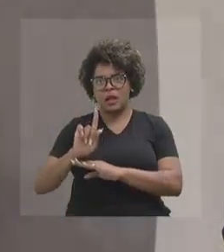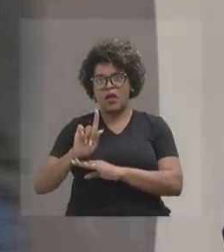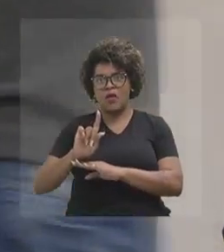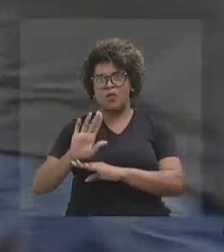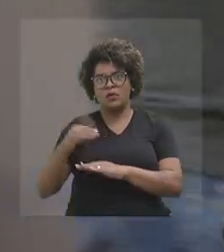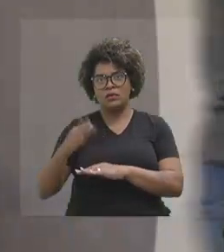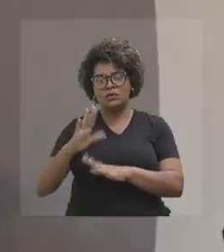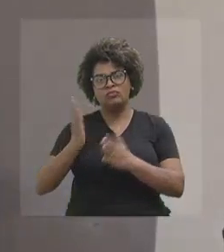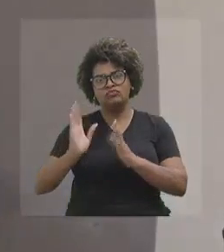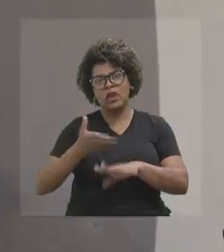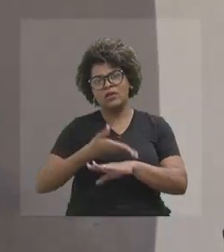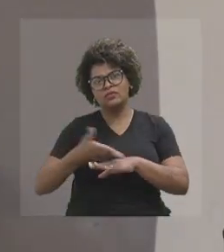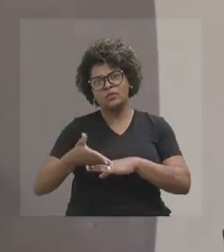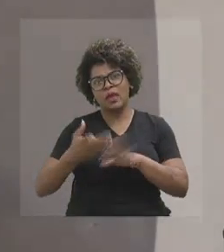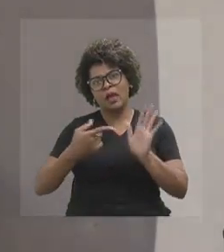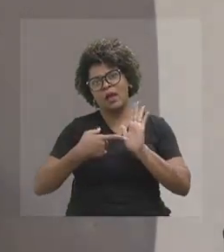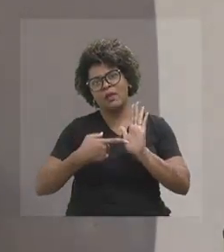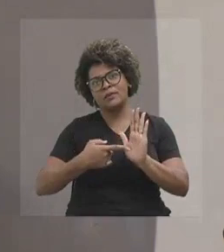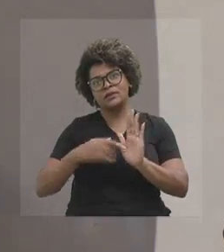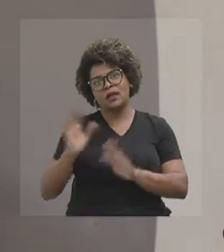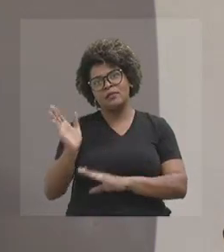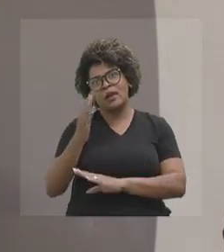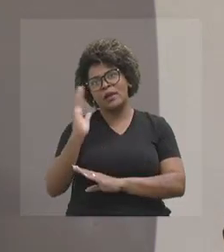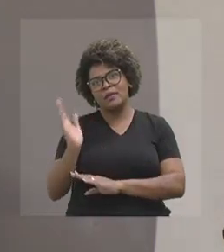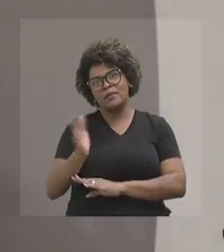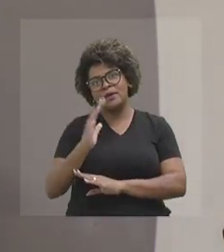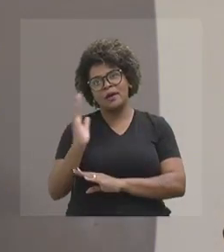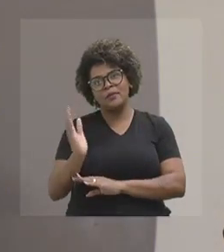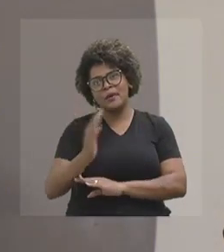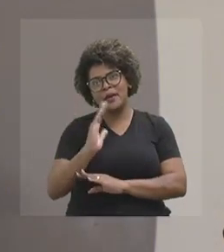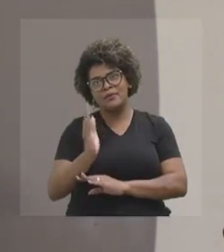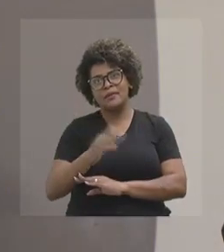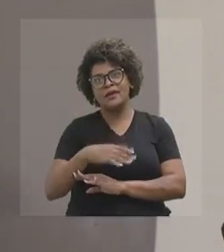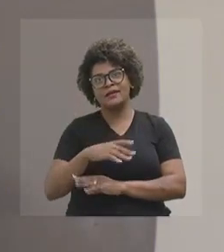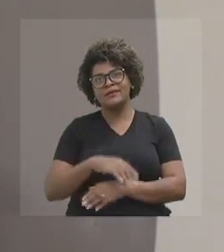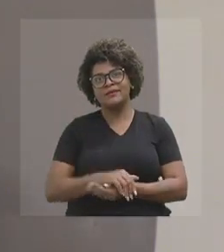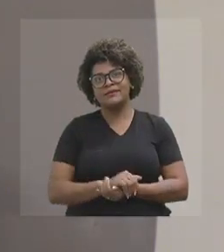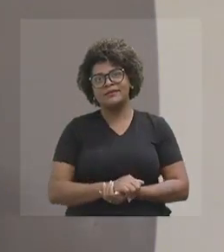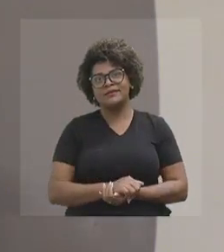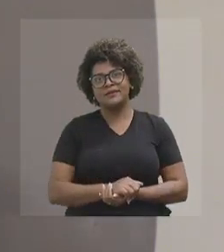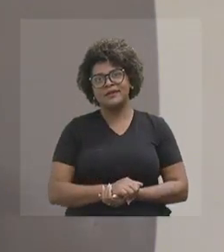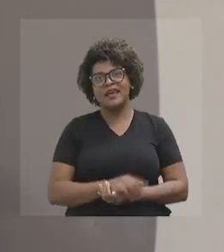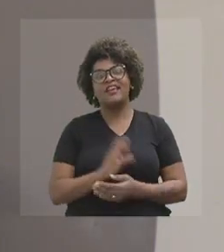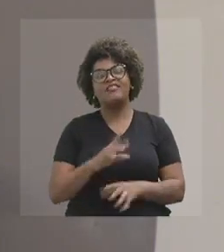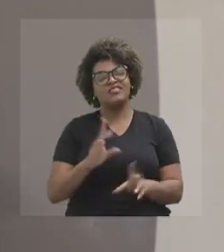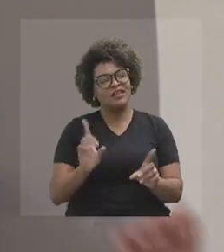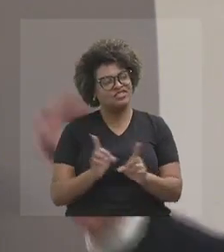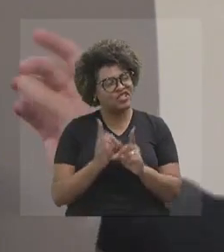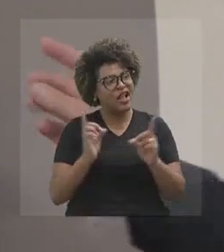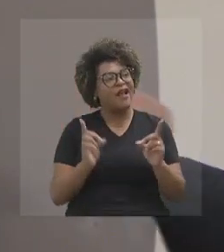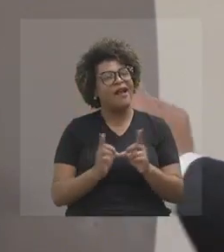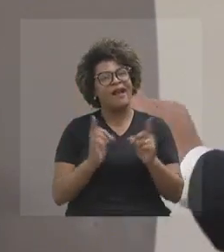fazer representações. Então, eu tenho uma tendência a ser didática, eu não gosto de muita